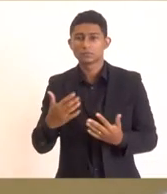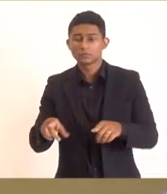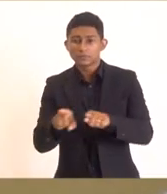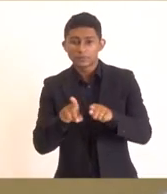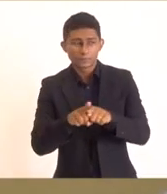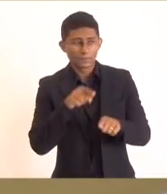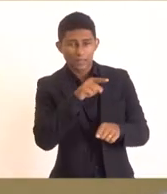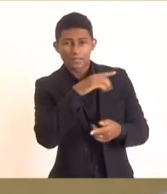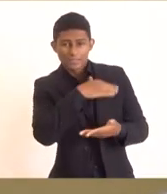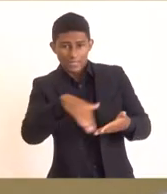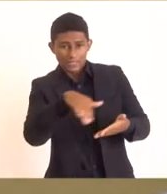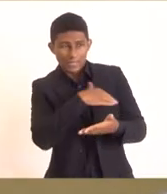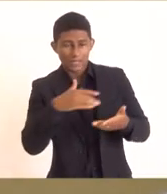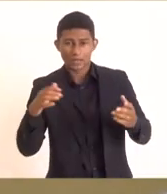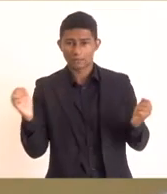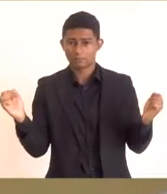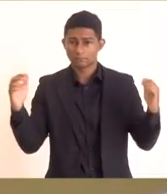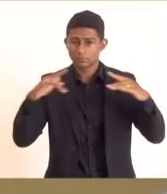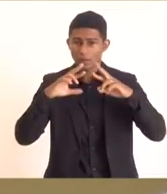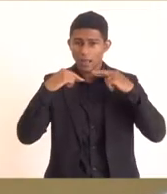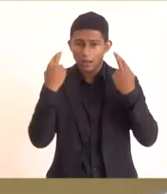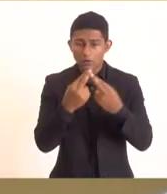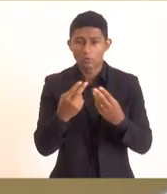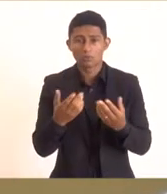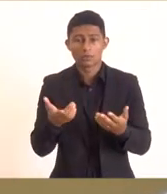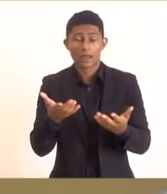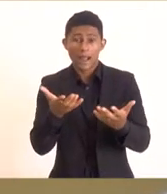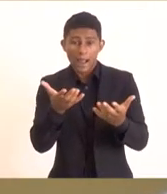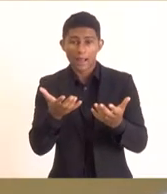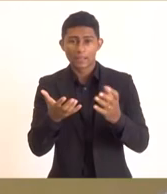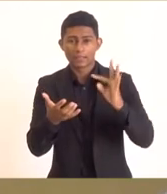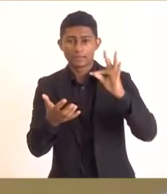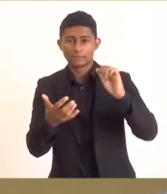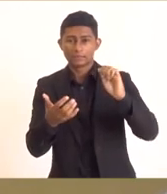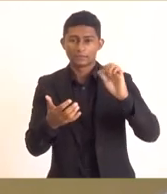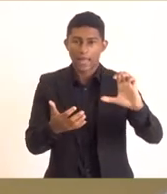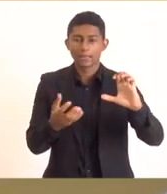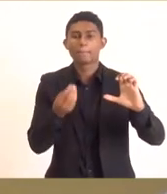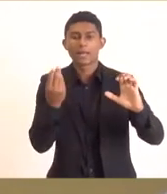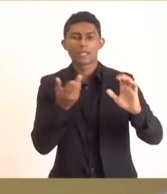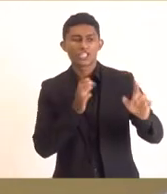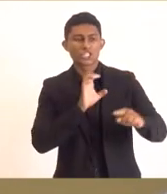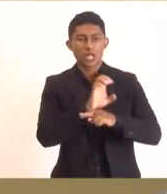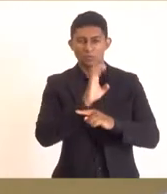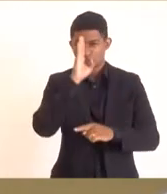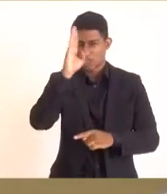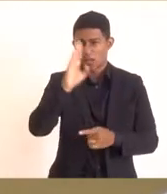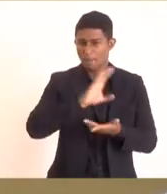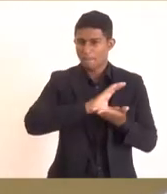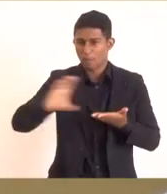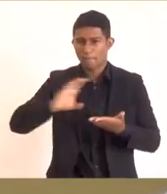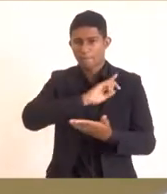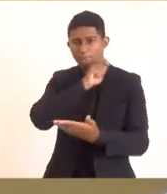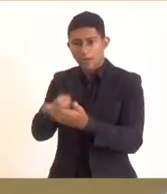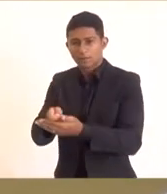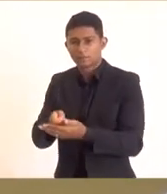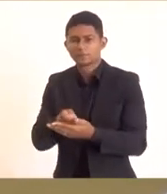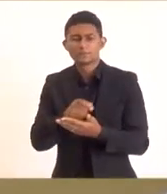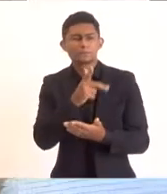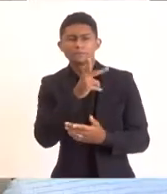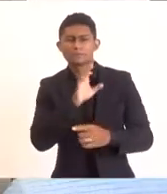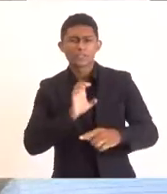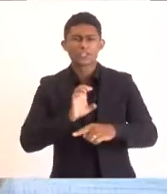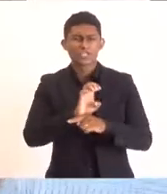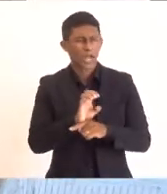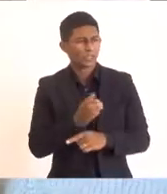a própria secretaria para que a possa fazer um TAC para que o Estado possa pagar direto. Mas, por parte do Estado, não tem nenhum óbice.